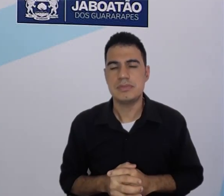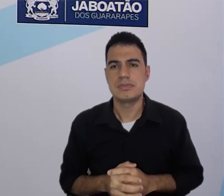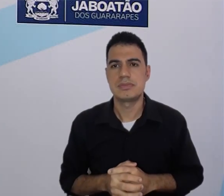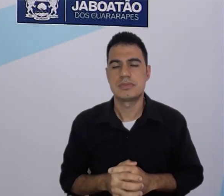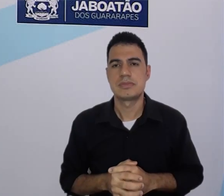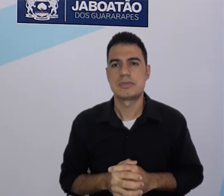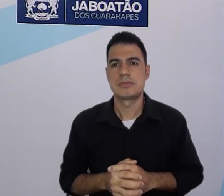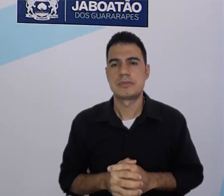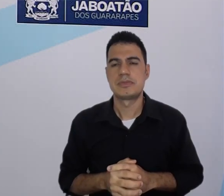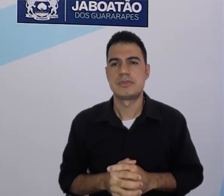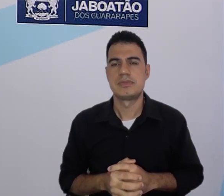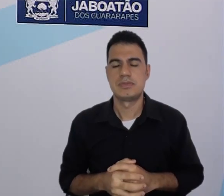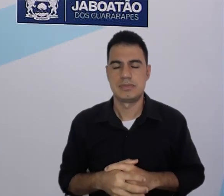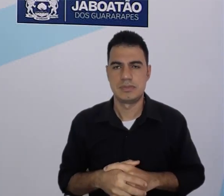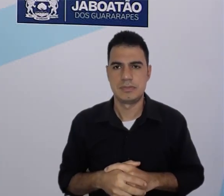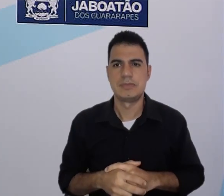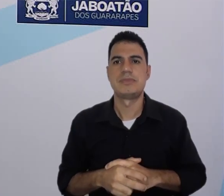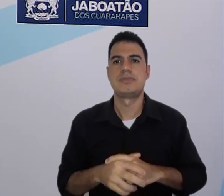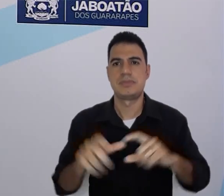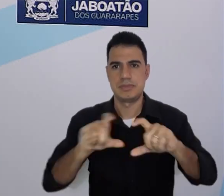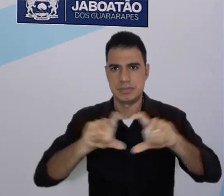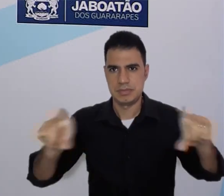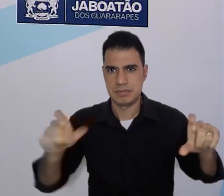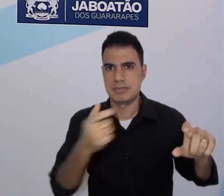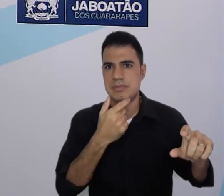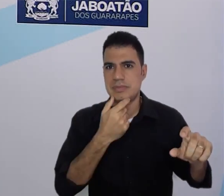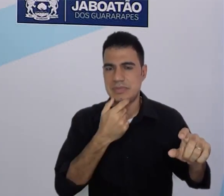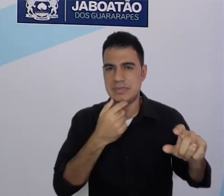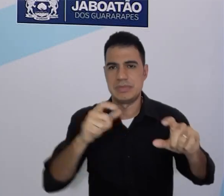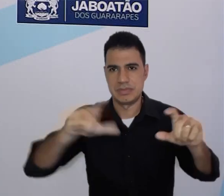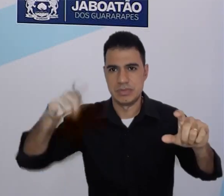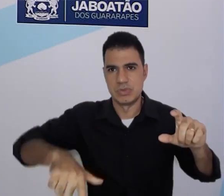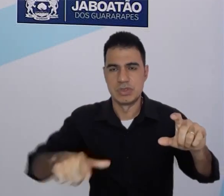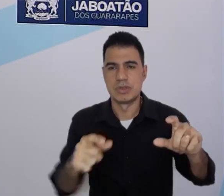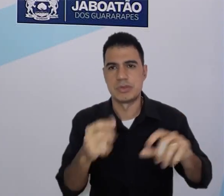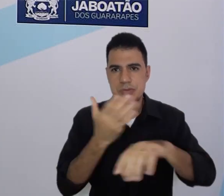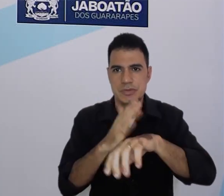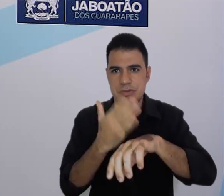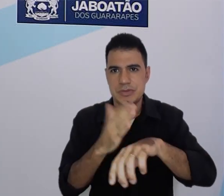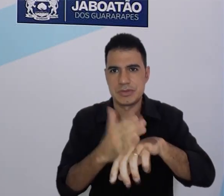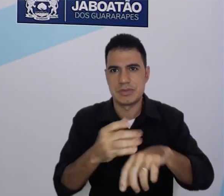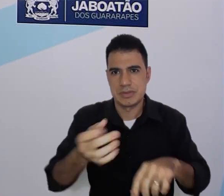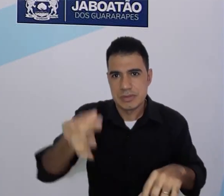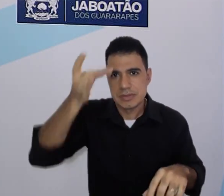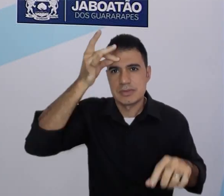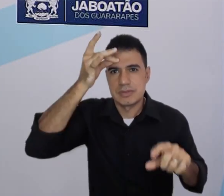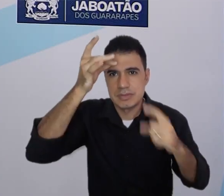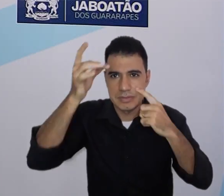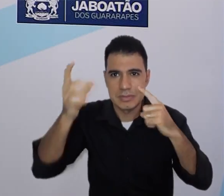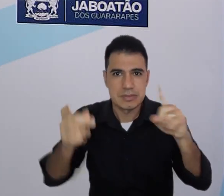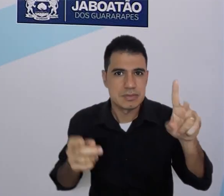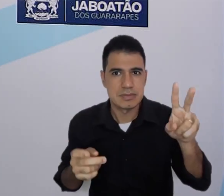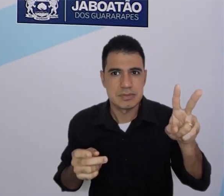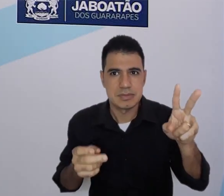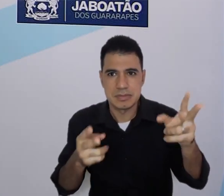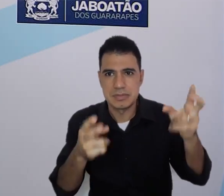My surname is. Mais uma vez, my surname is.